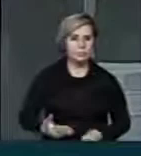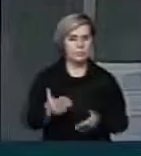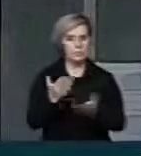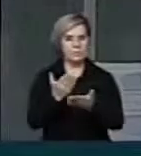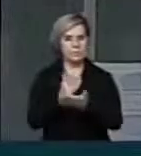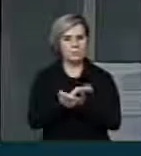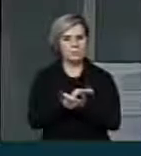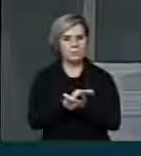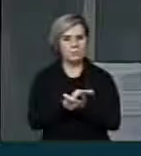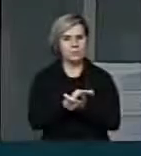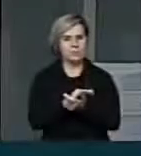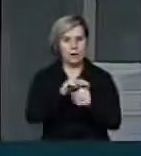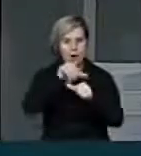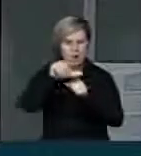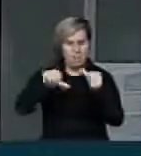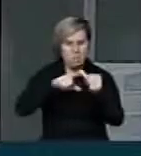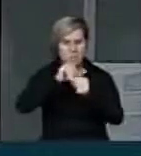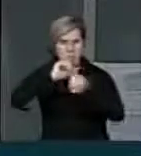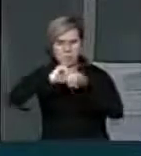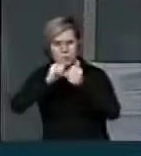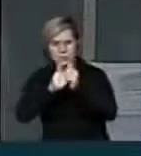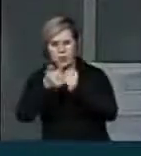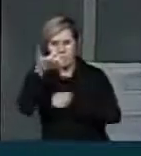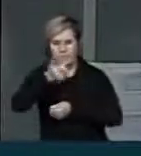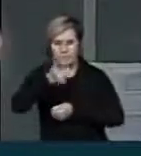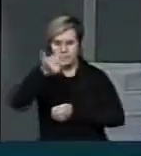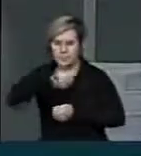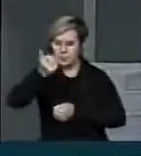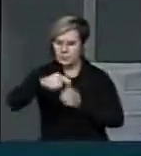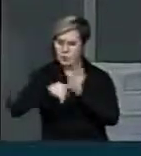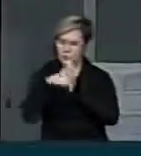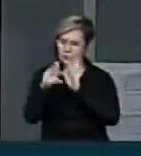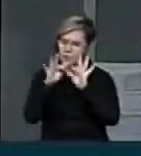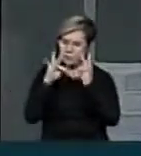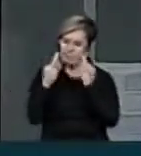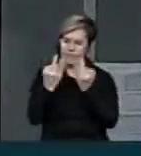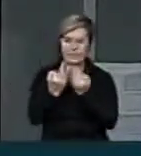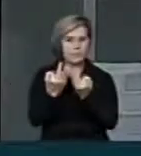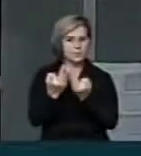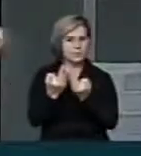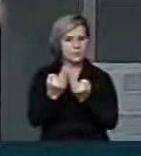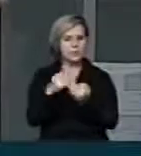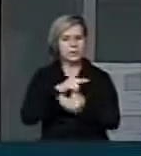nas pensões dessas famílias que tiveram os seus pa...